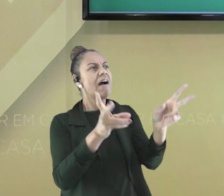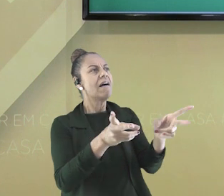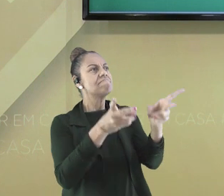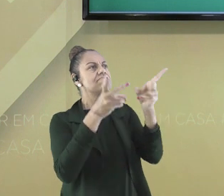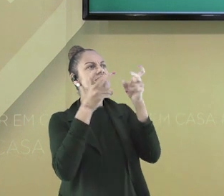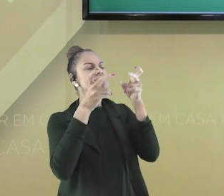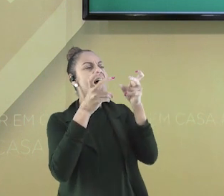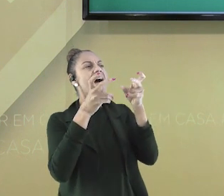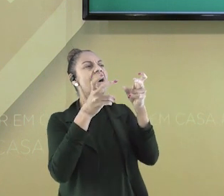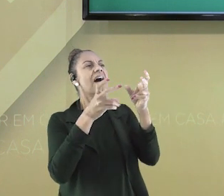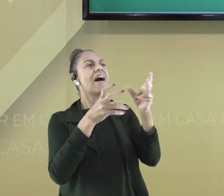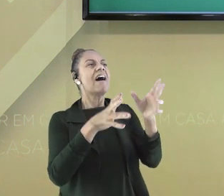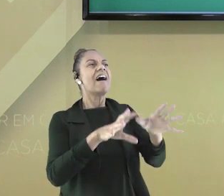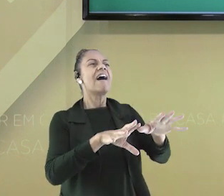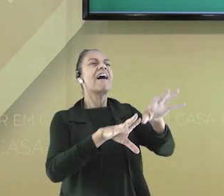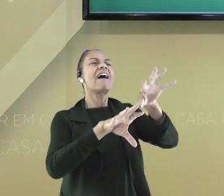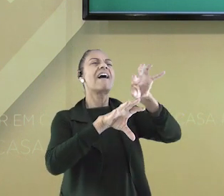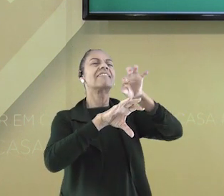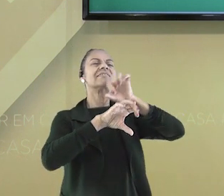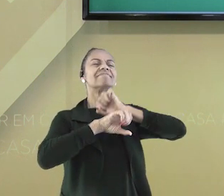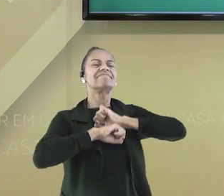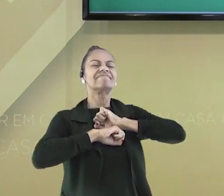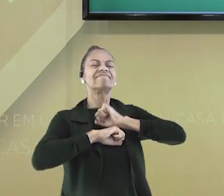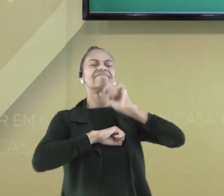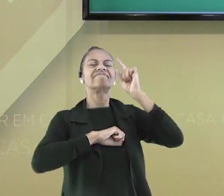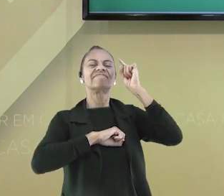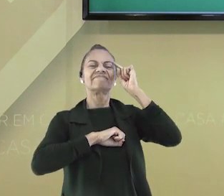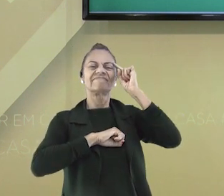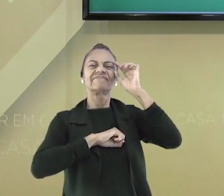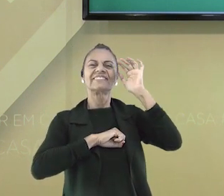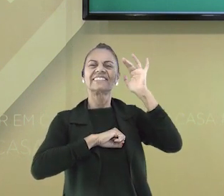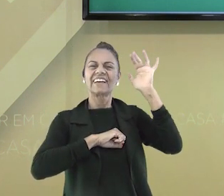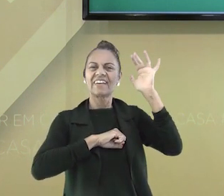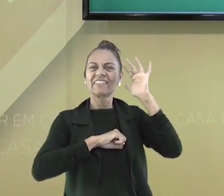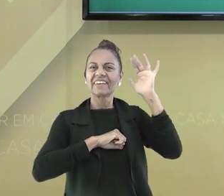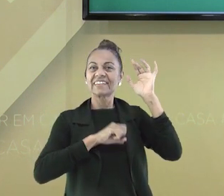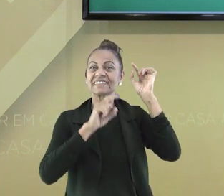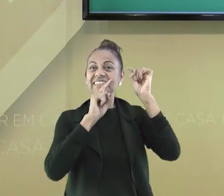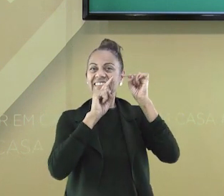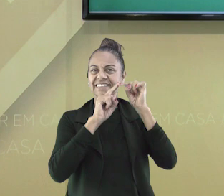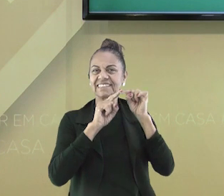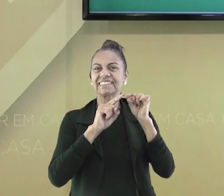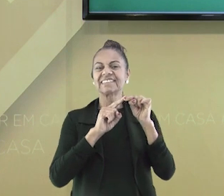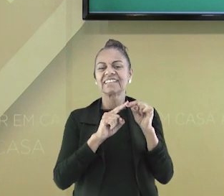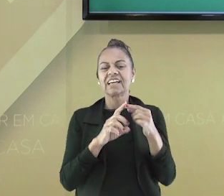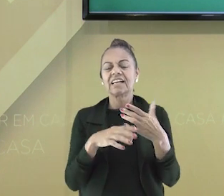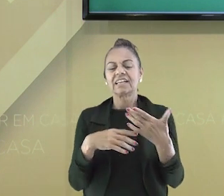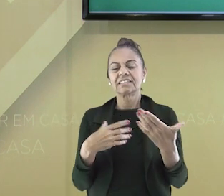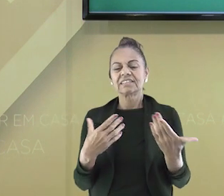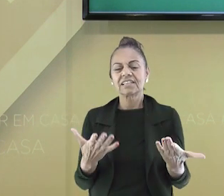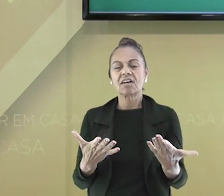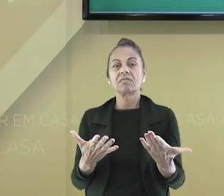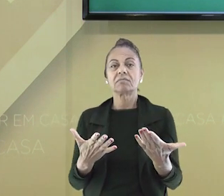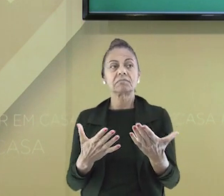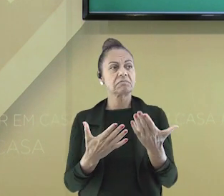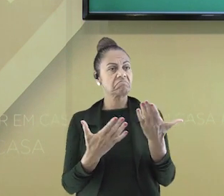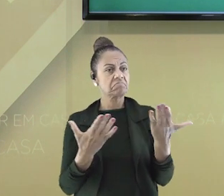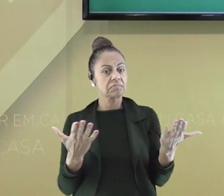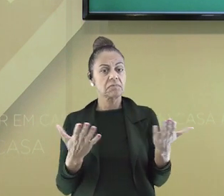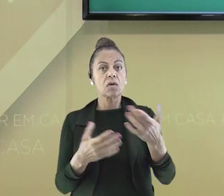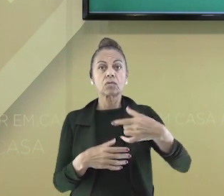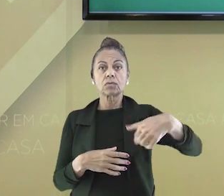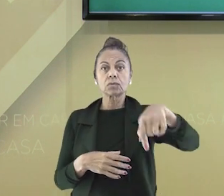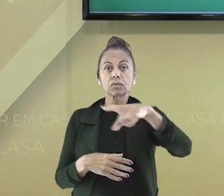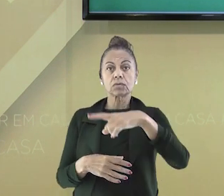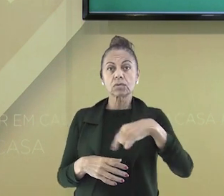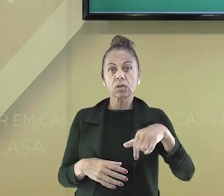uma imagem, vários pensamentos e lembranças passaram em sua mente. Diante dos exemplos que acabamos de ver,